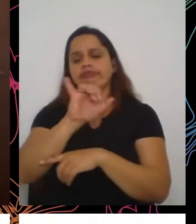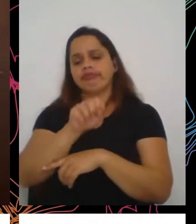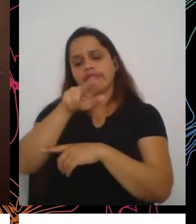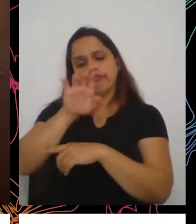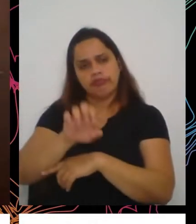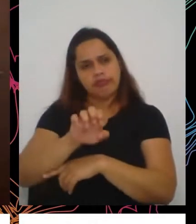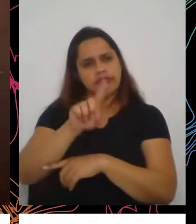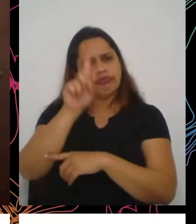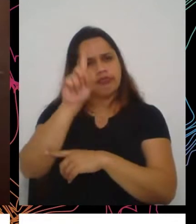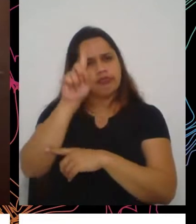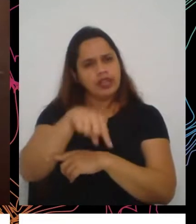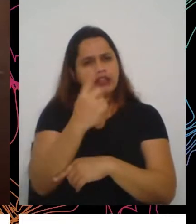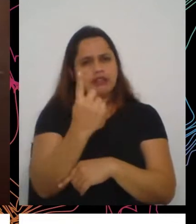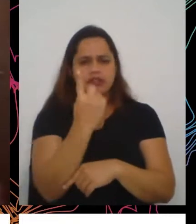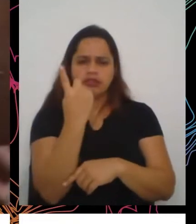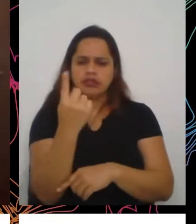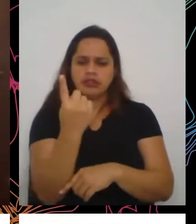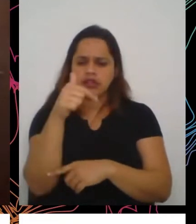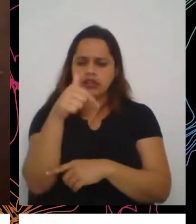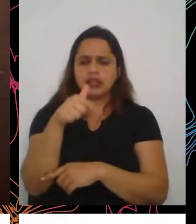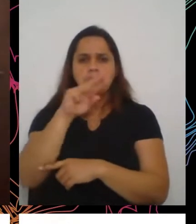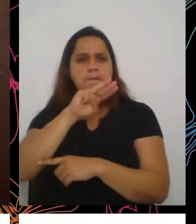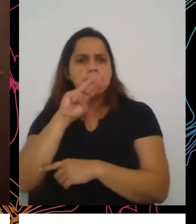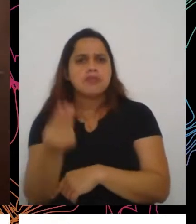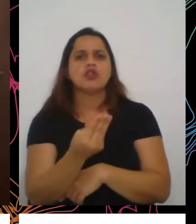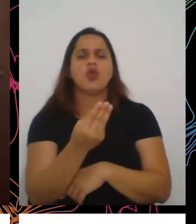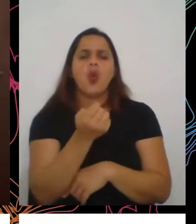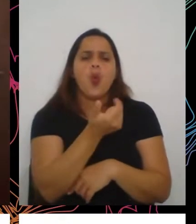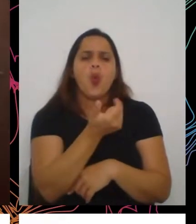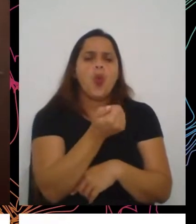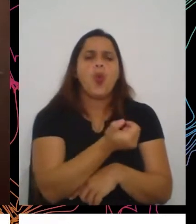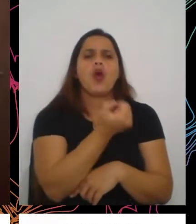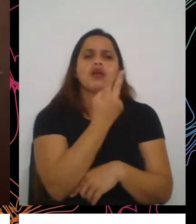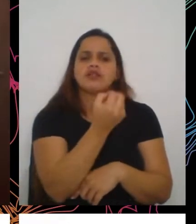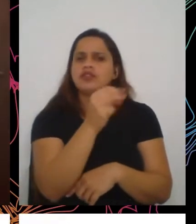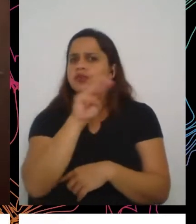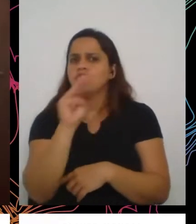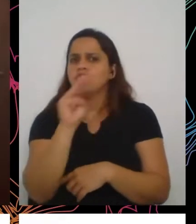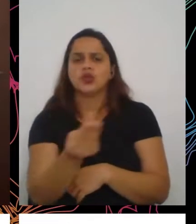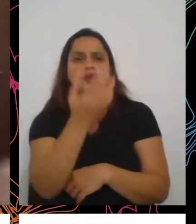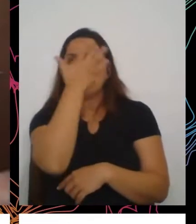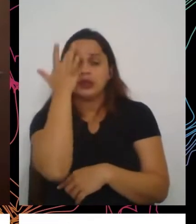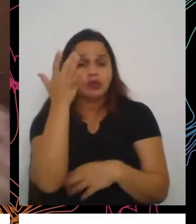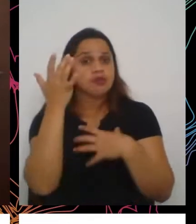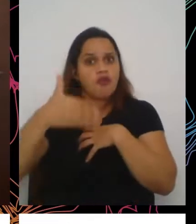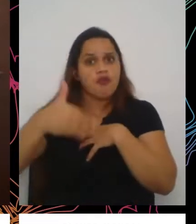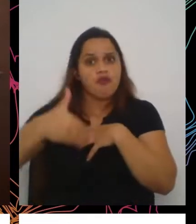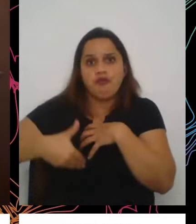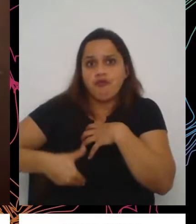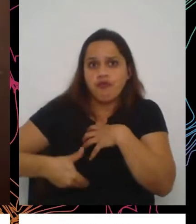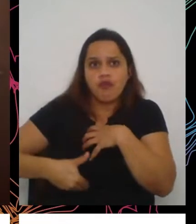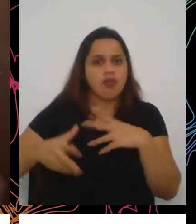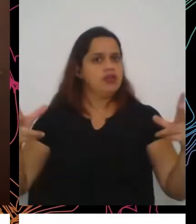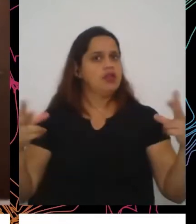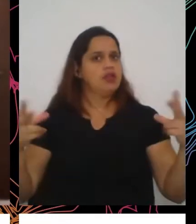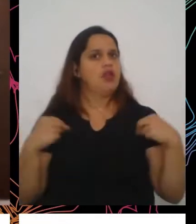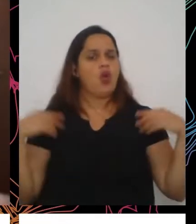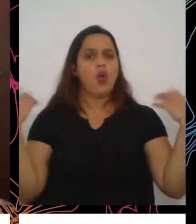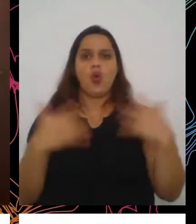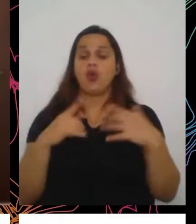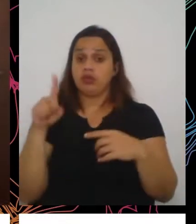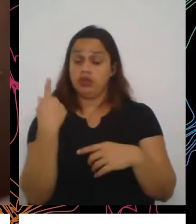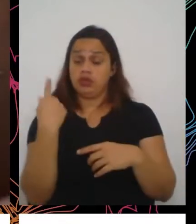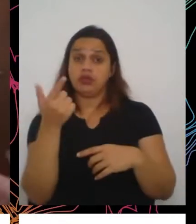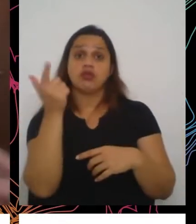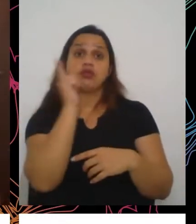Regiane, 117 milhões de pessoas, quase 20 milhões de brasileiros em situação de fome, a gente tem conseguido, com esse apoio